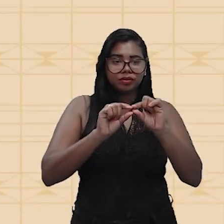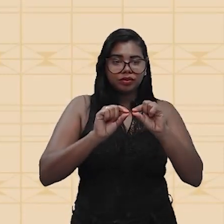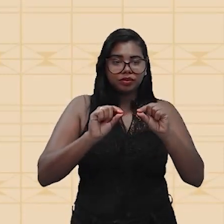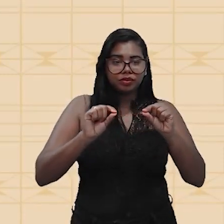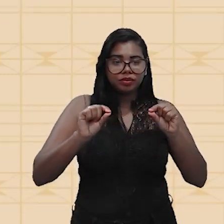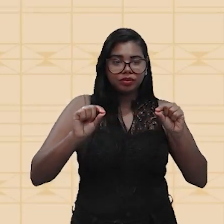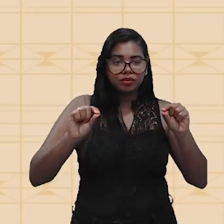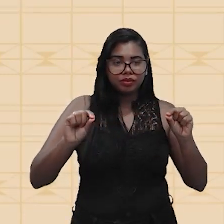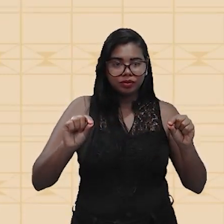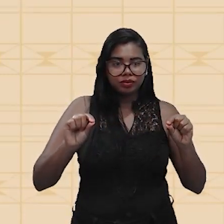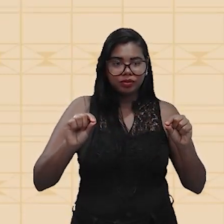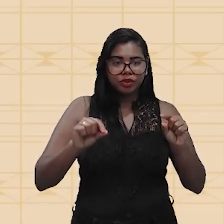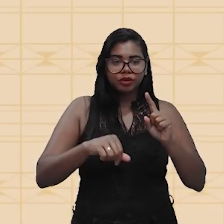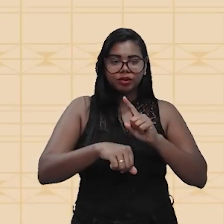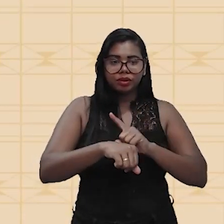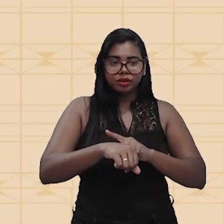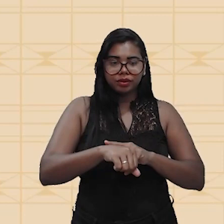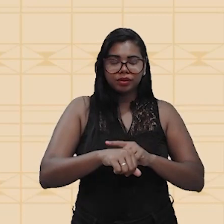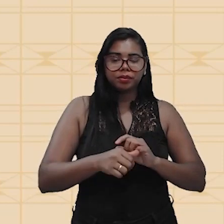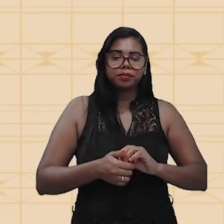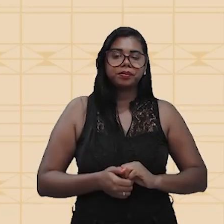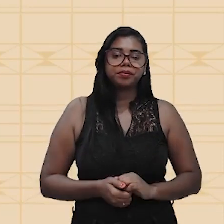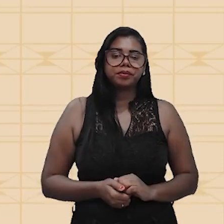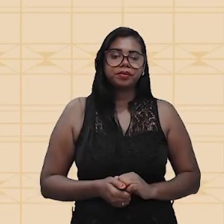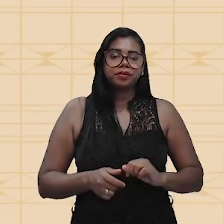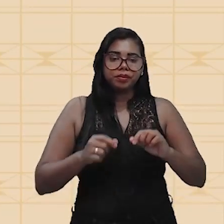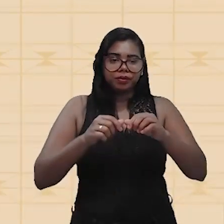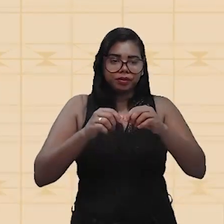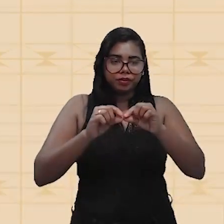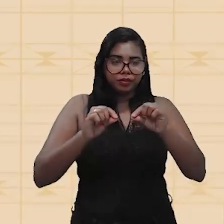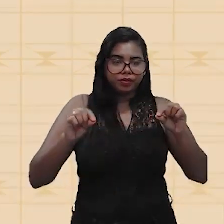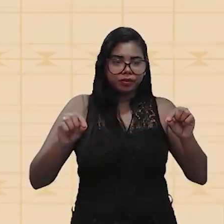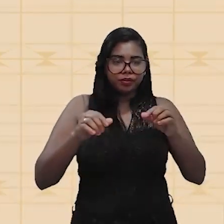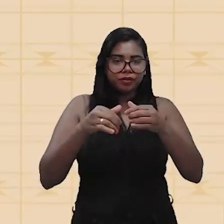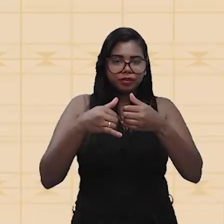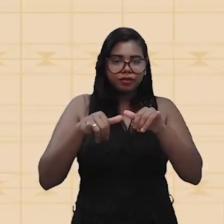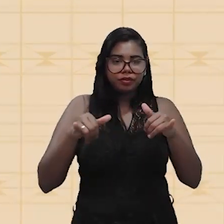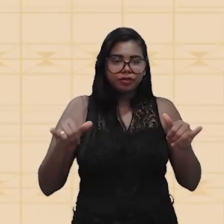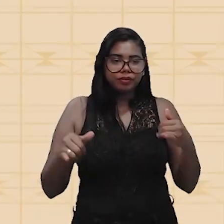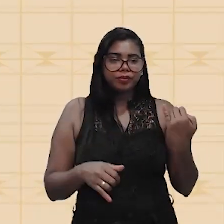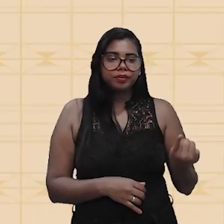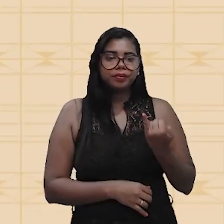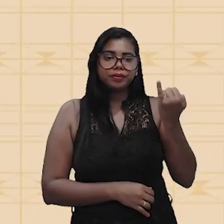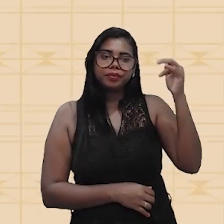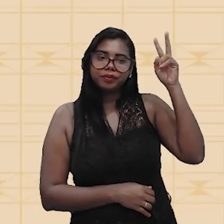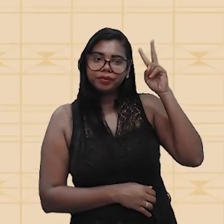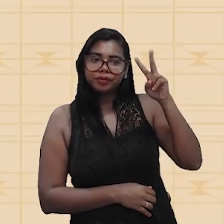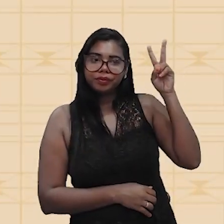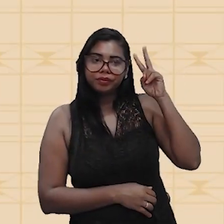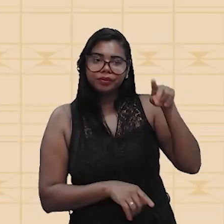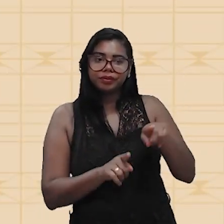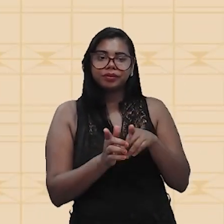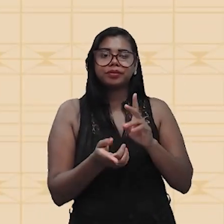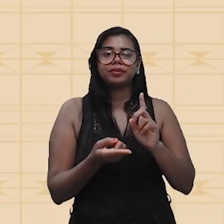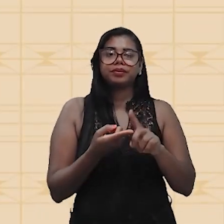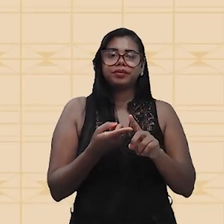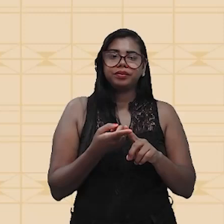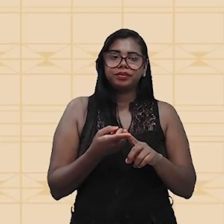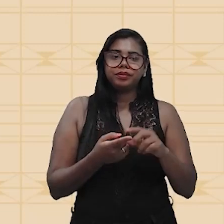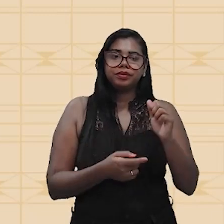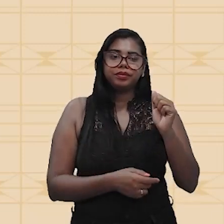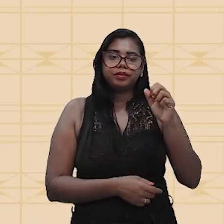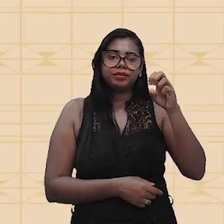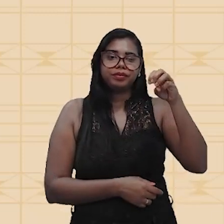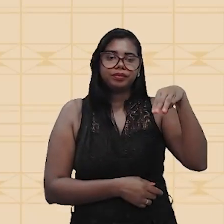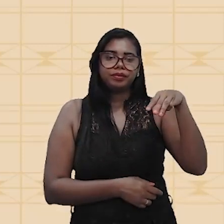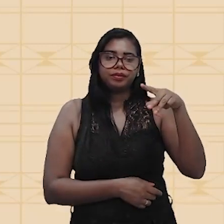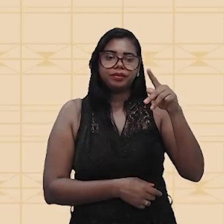intervalo de tempo. A unidade da corrente elétrica, é importante que você lembre, é chamada de ampere. E eu tenho certeza que você já